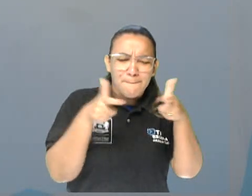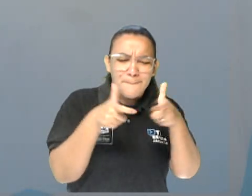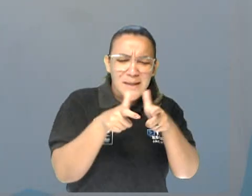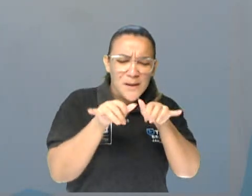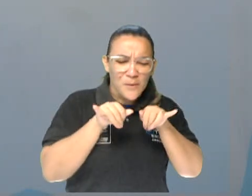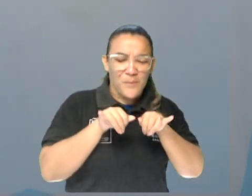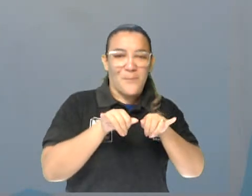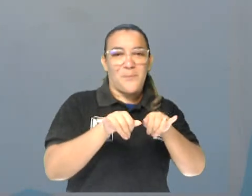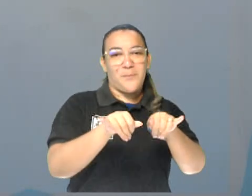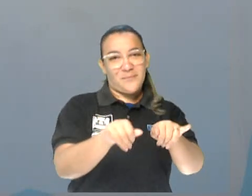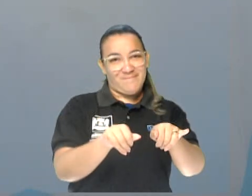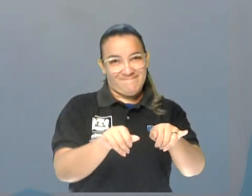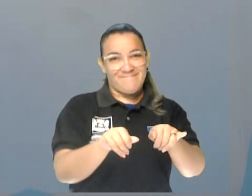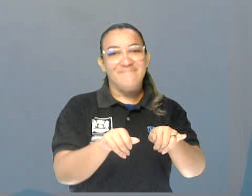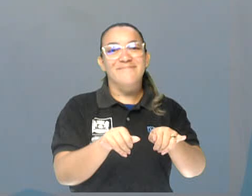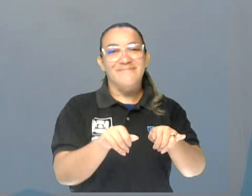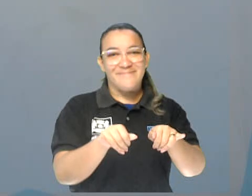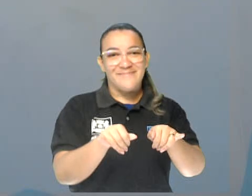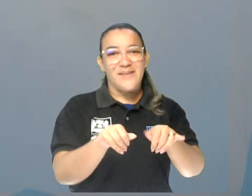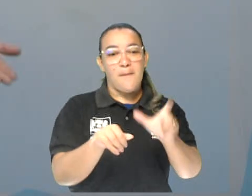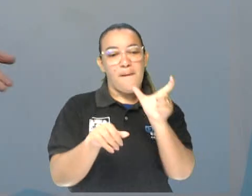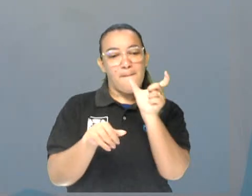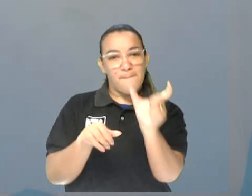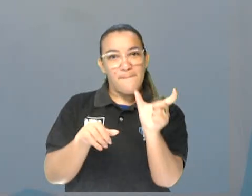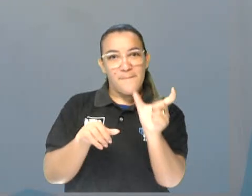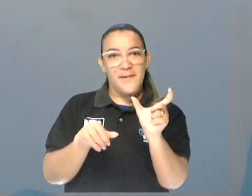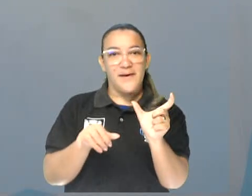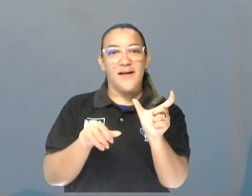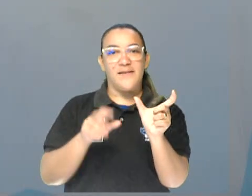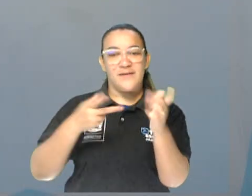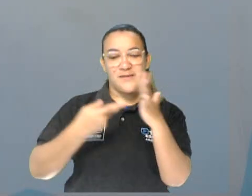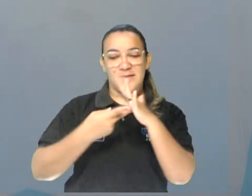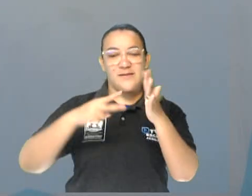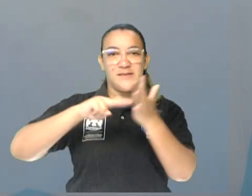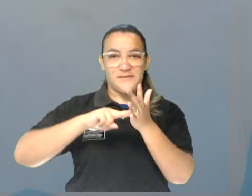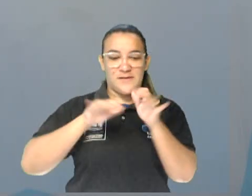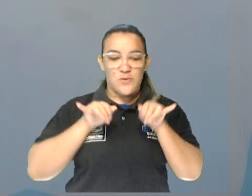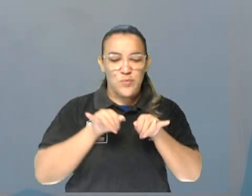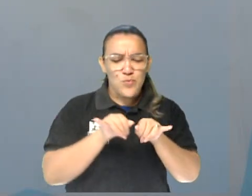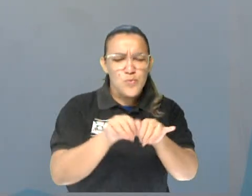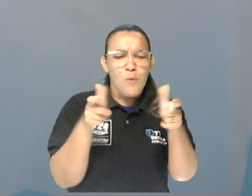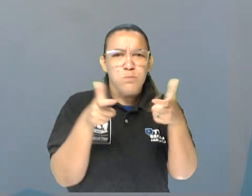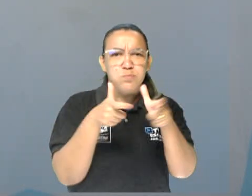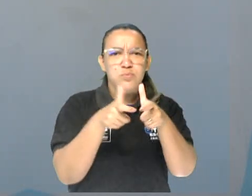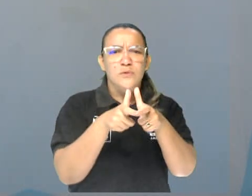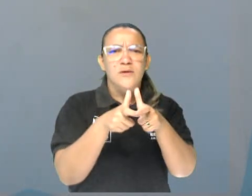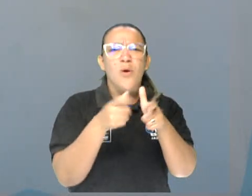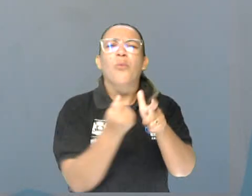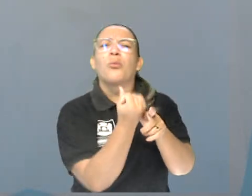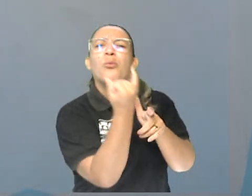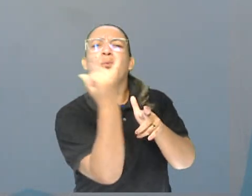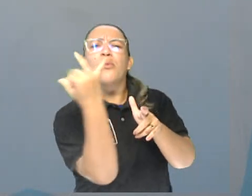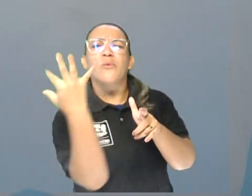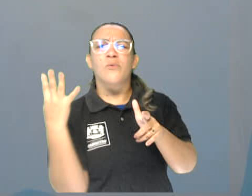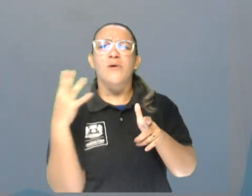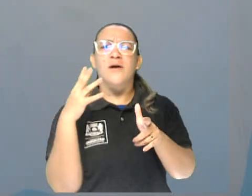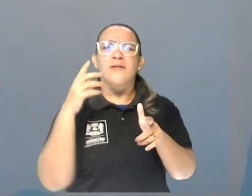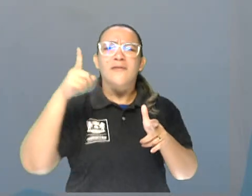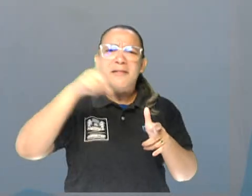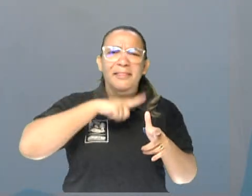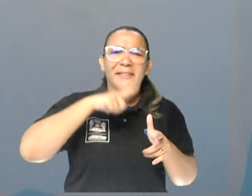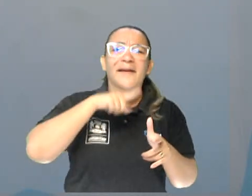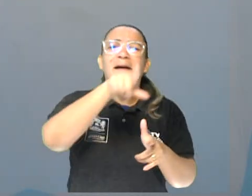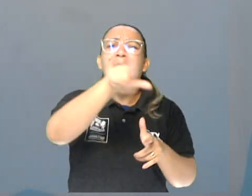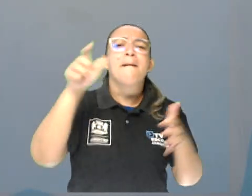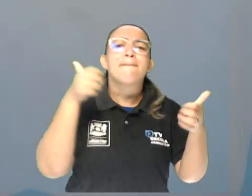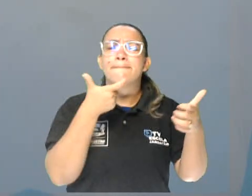supermercados, né? Então, Grocery Store são mercadinhos. Quantos Grocery Stores existem aí